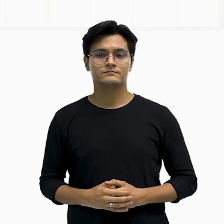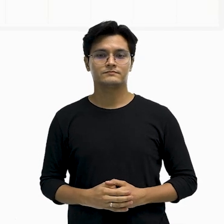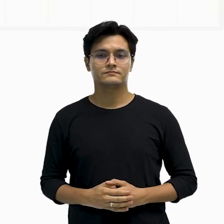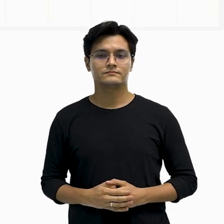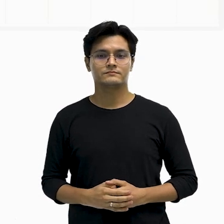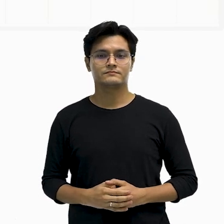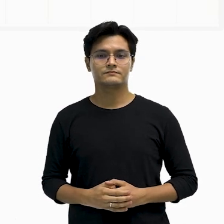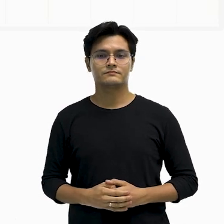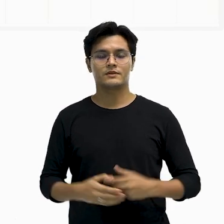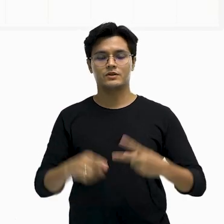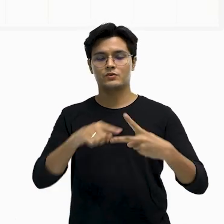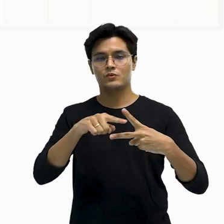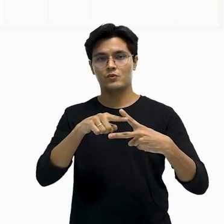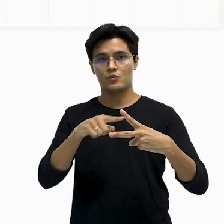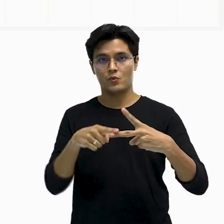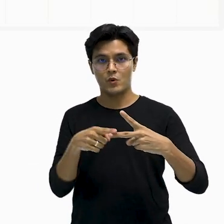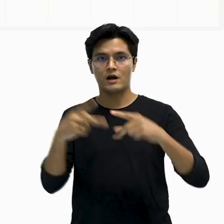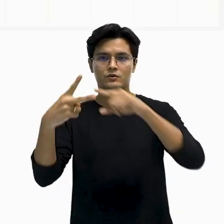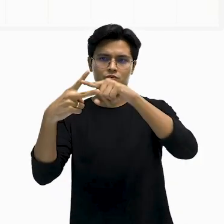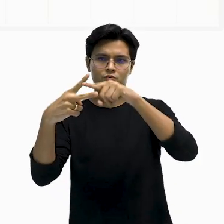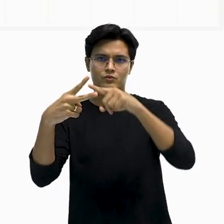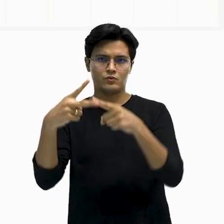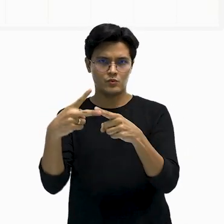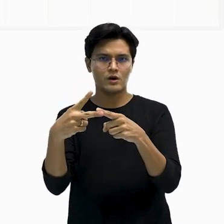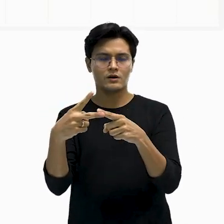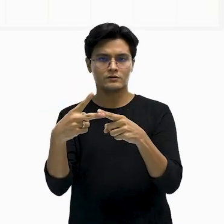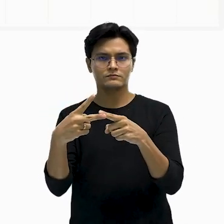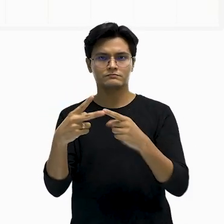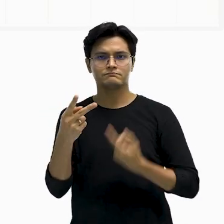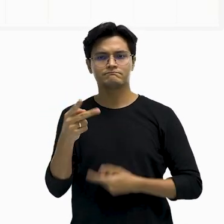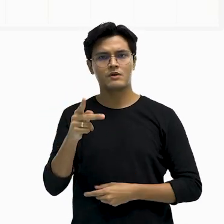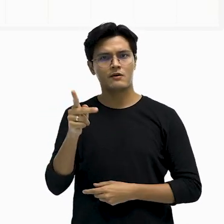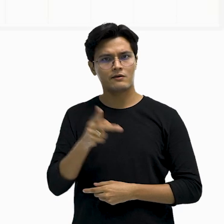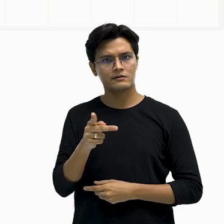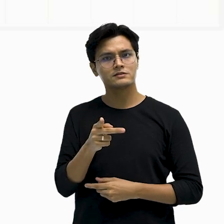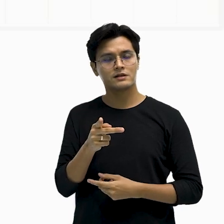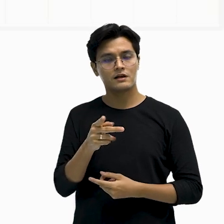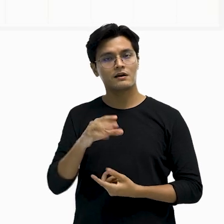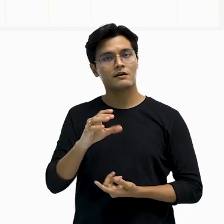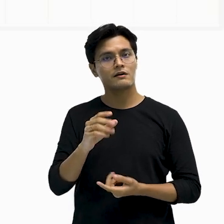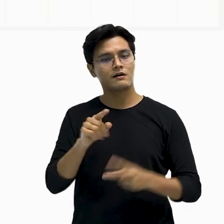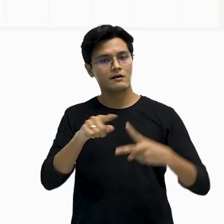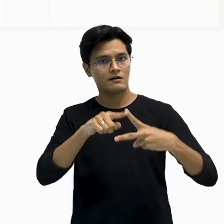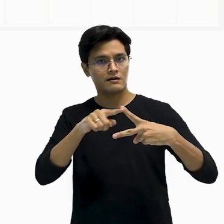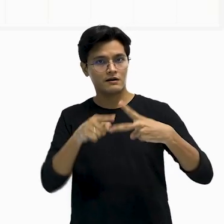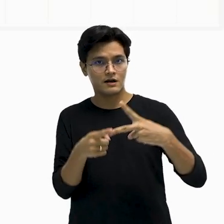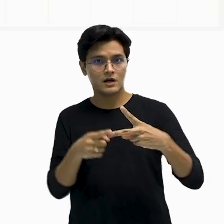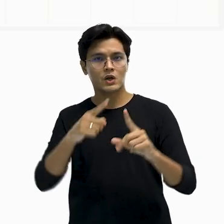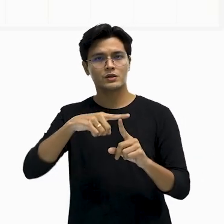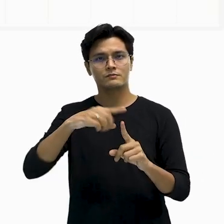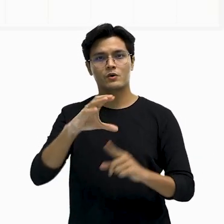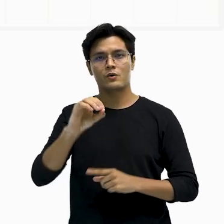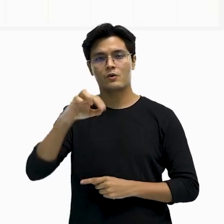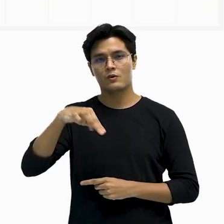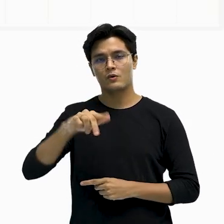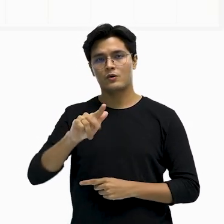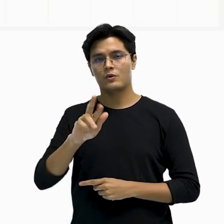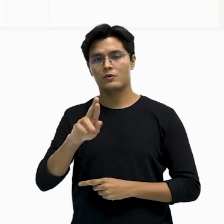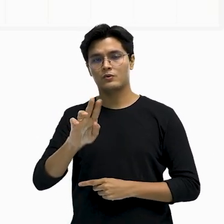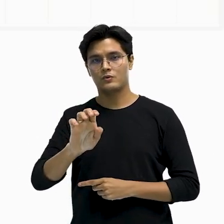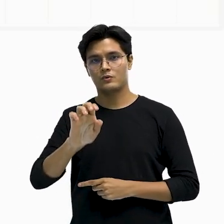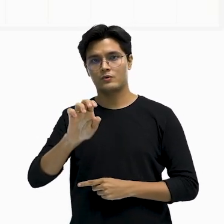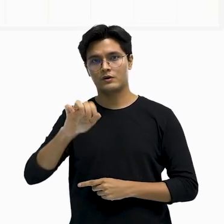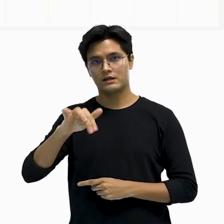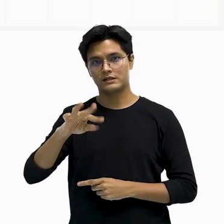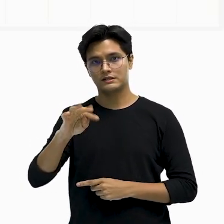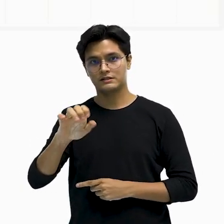ângulos verdes que eu desenhei para vocês aí, eles são ângulos congruentes, ok? Significa